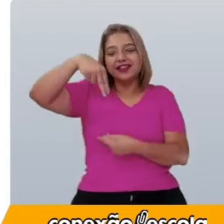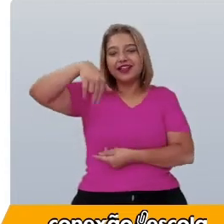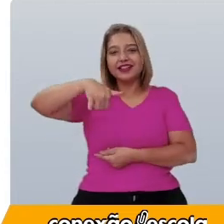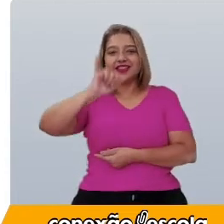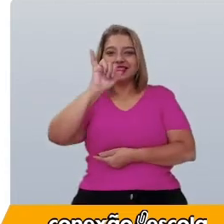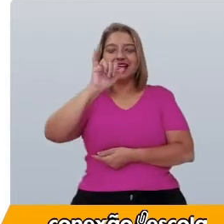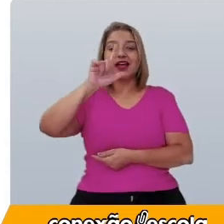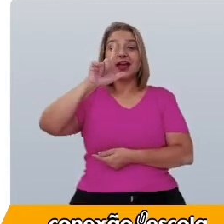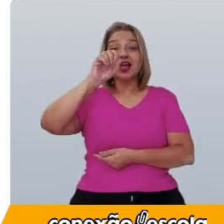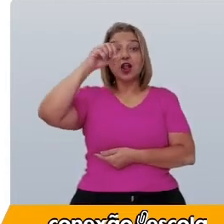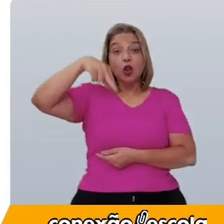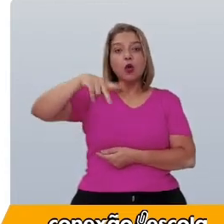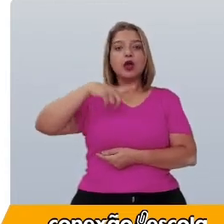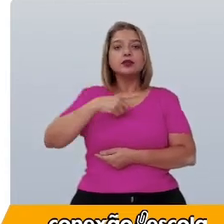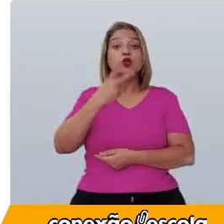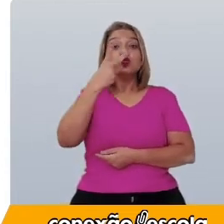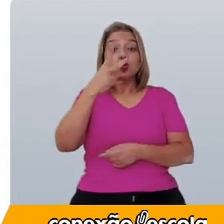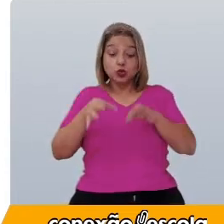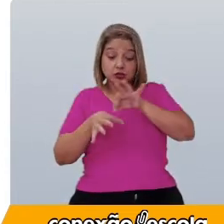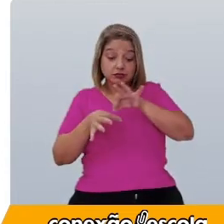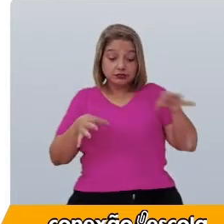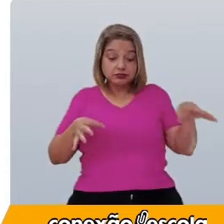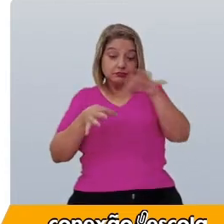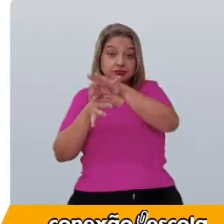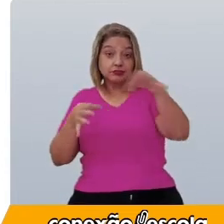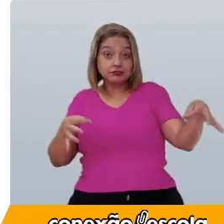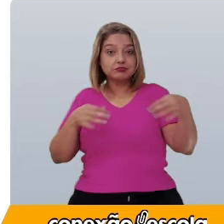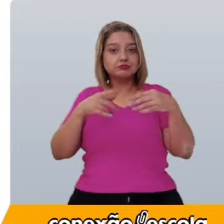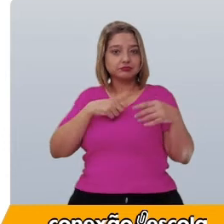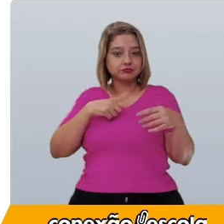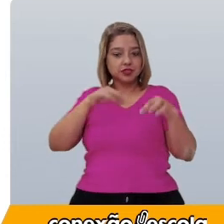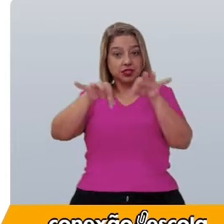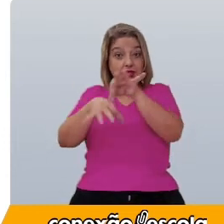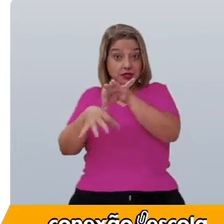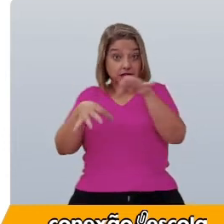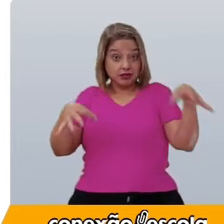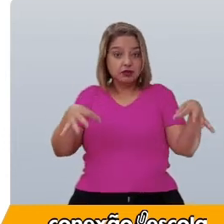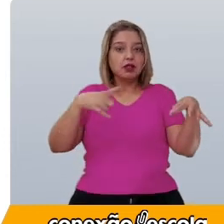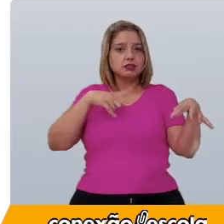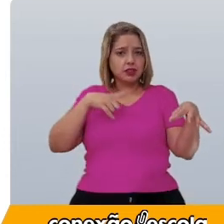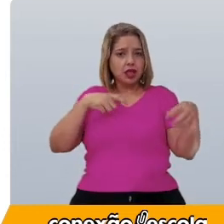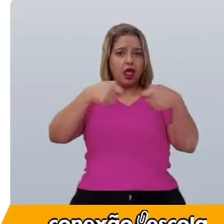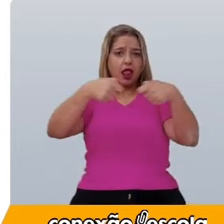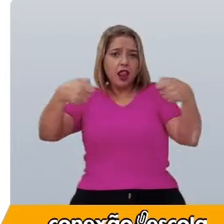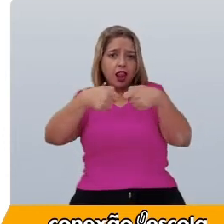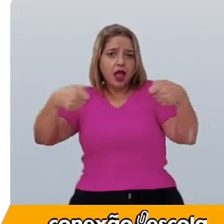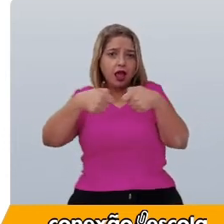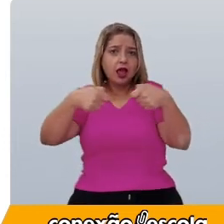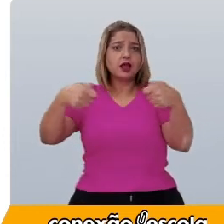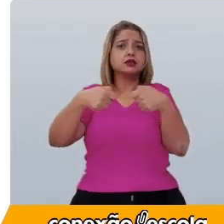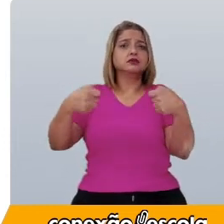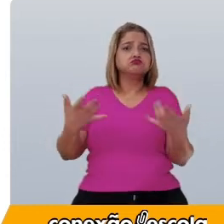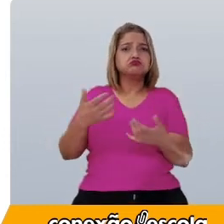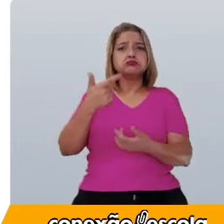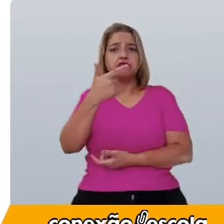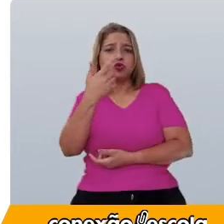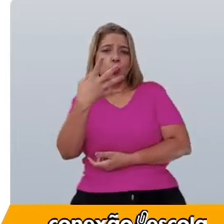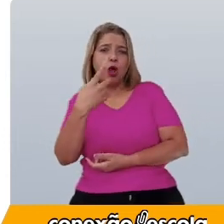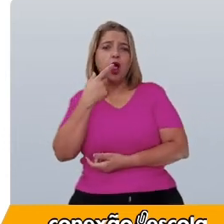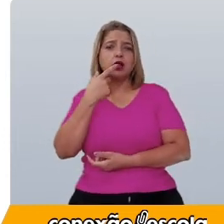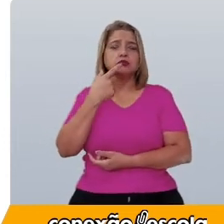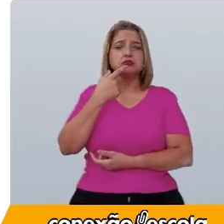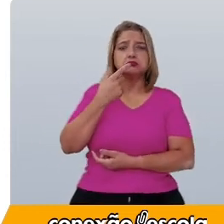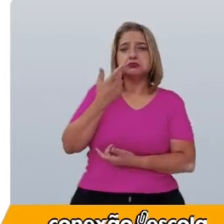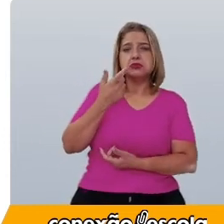dois compartimentos separados. Um com elásticos fixos, para até 24 lápis,